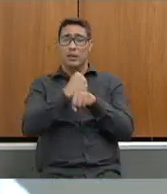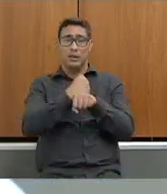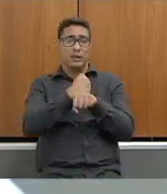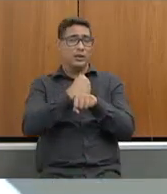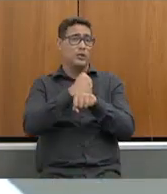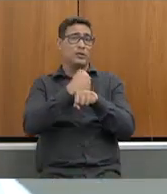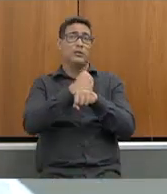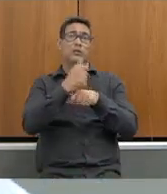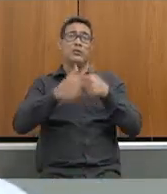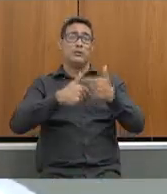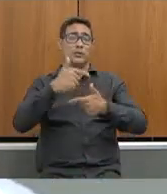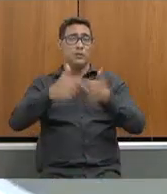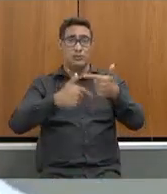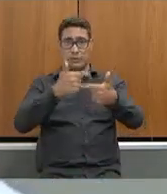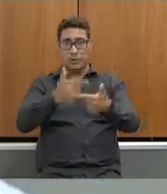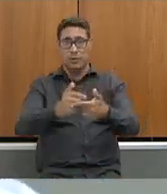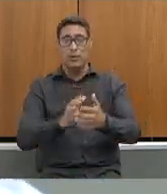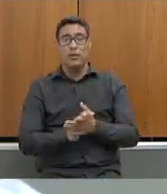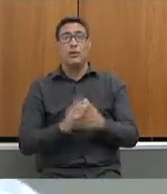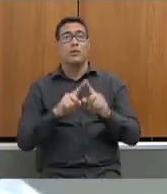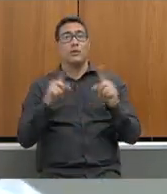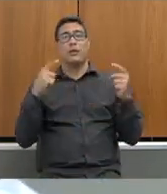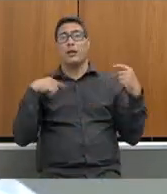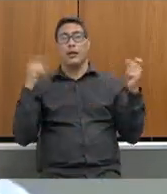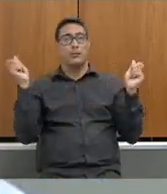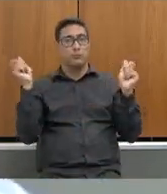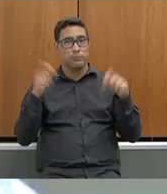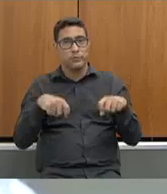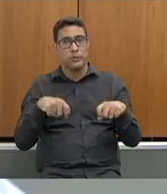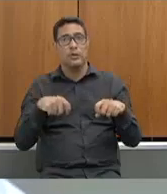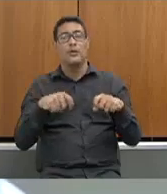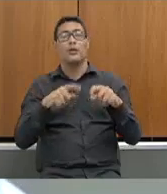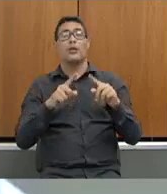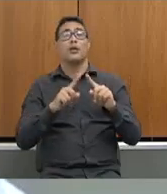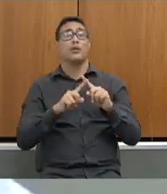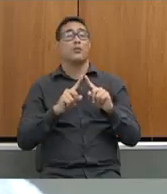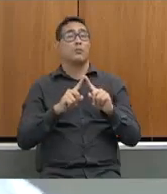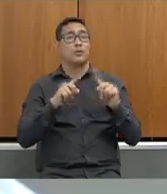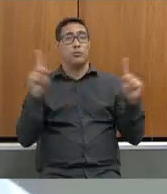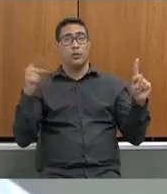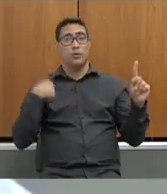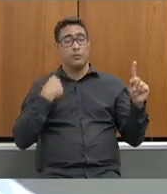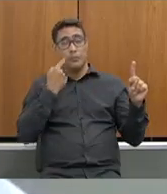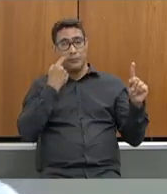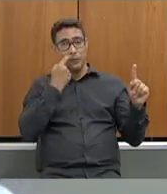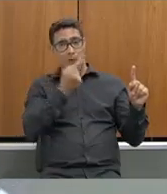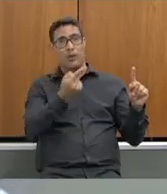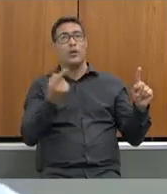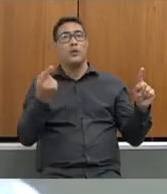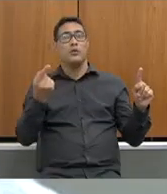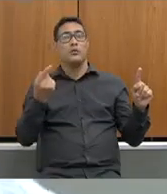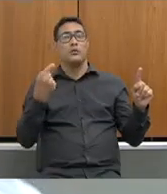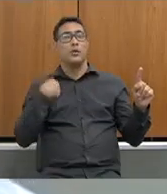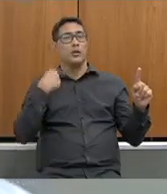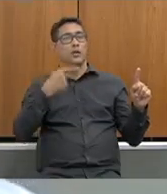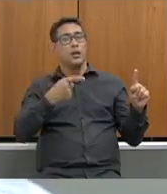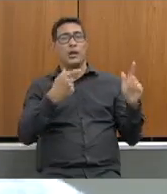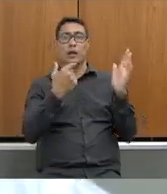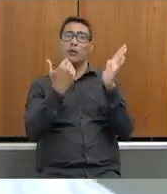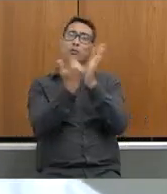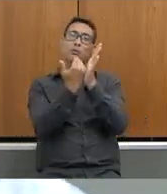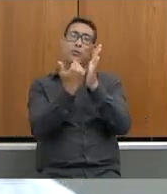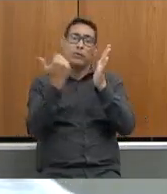então a possibilidade por enquanto que eu vejo de que haja um crescimento e a